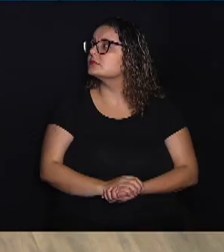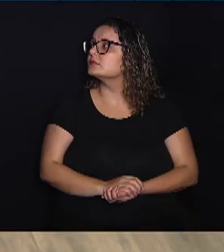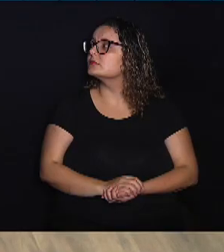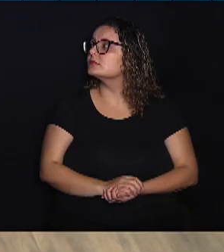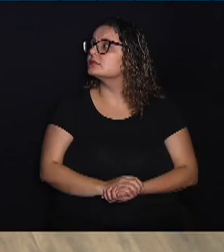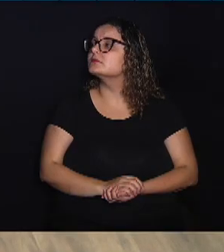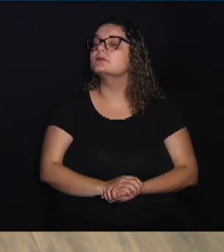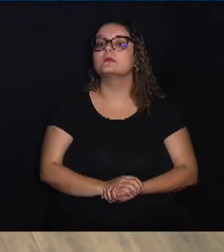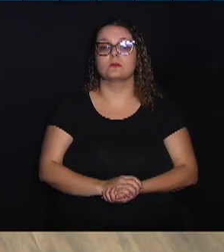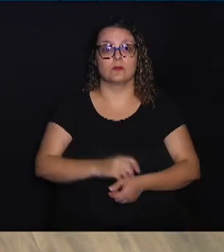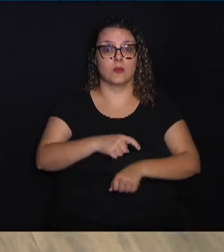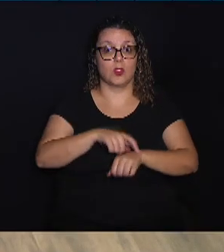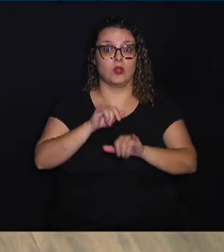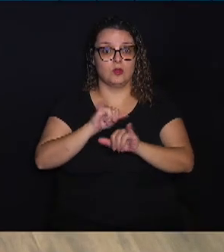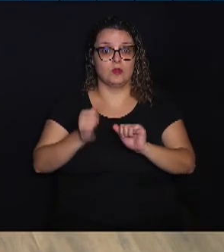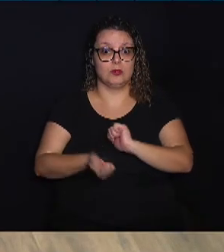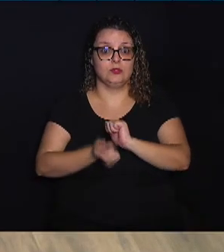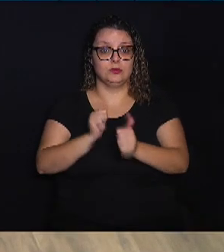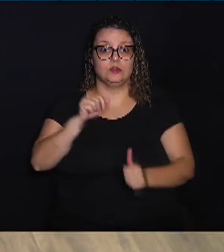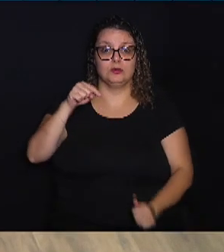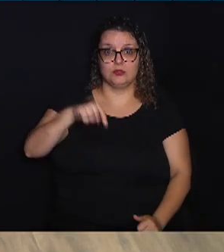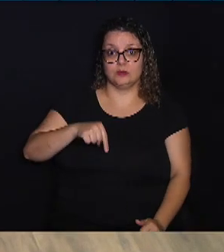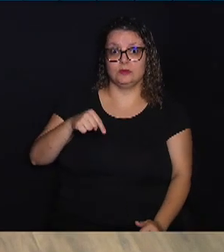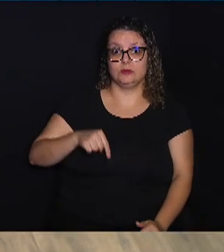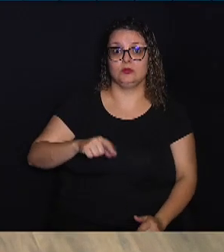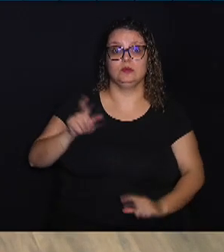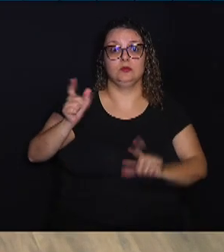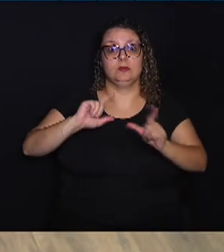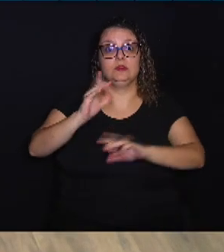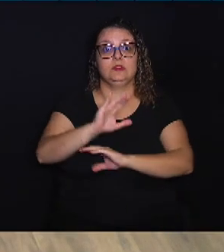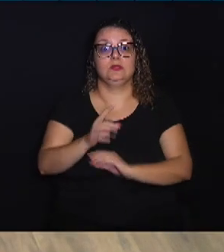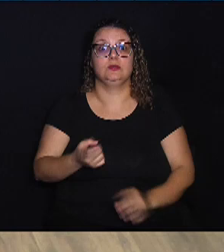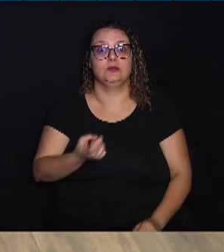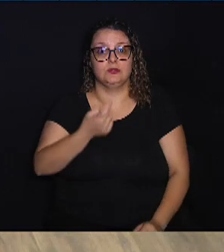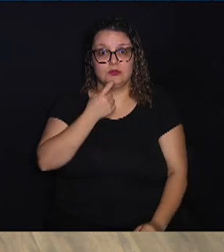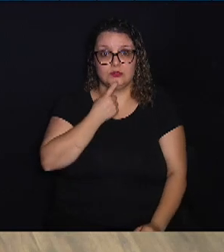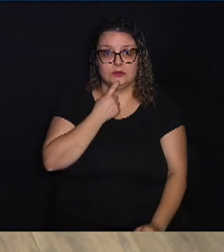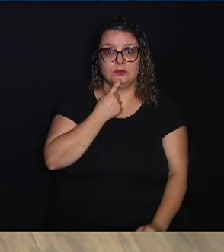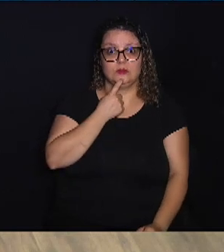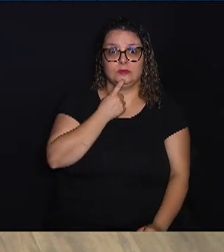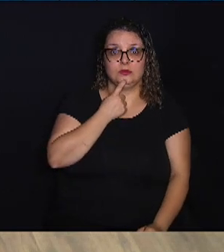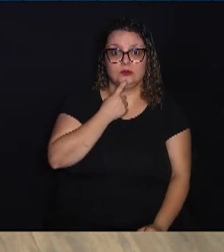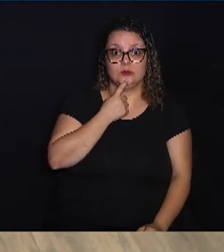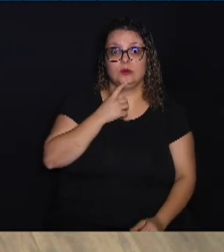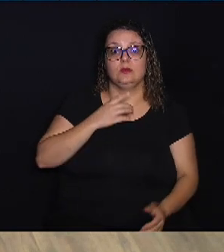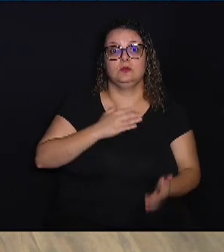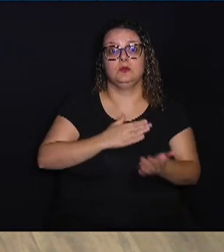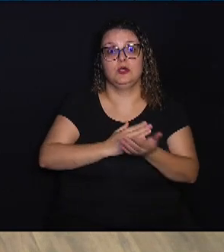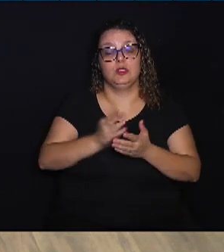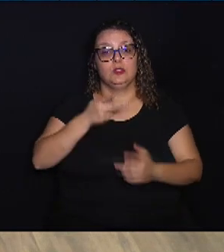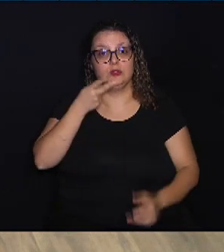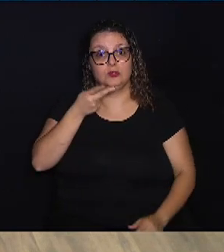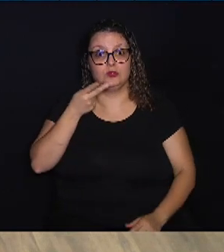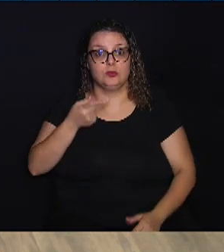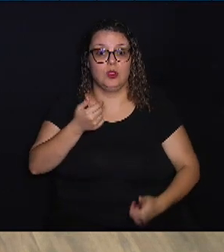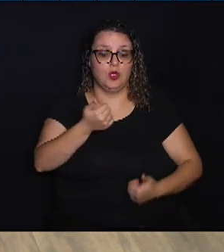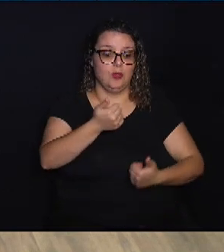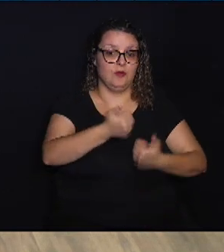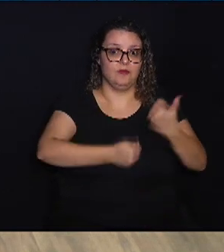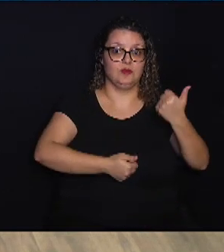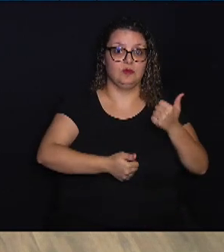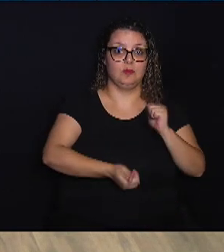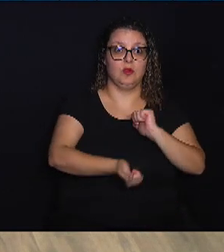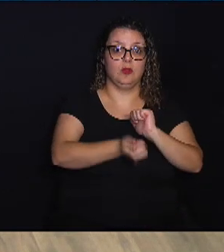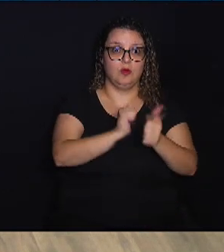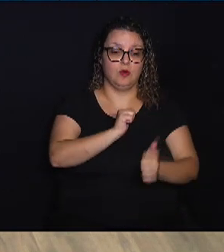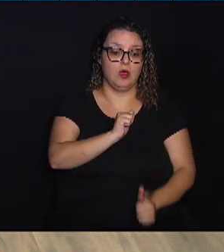Hora de falar de esporte aqui na TV Câmara, gente, vamos começar falando do futebol amador